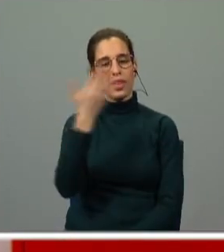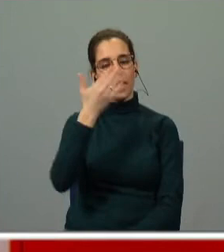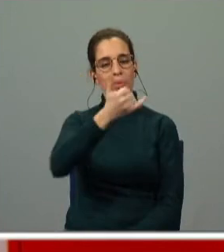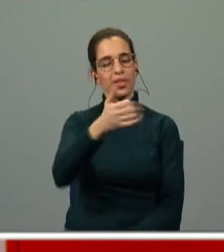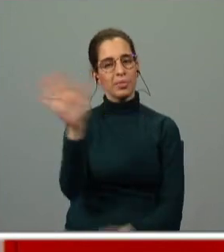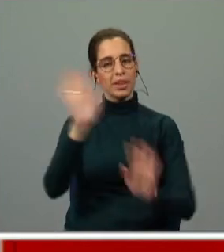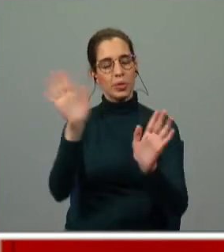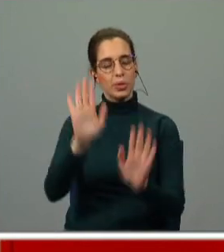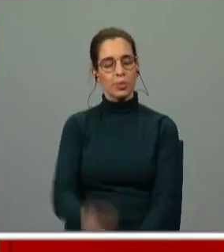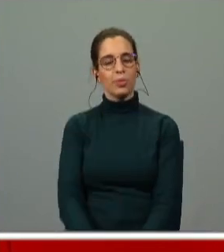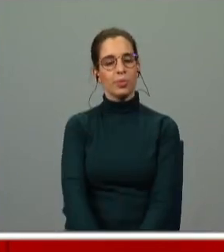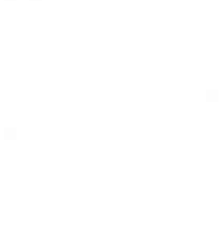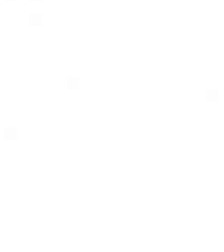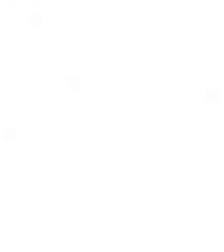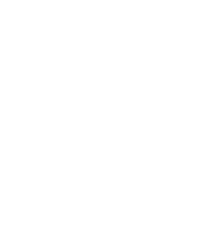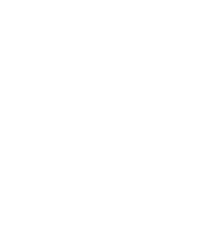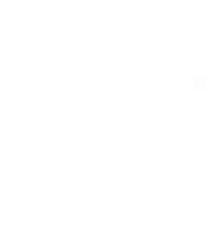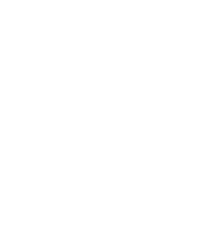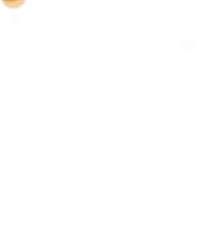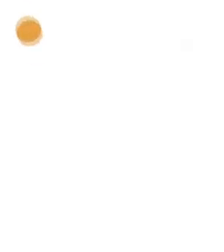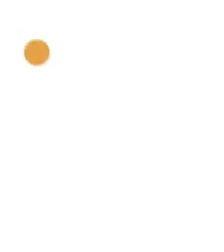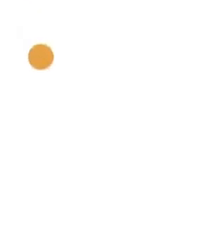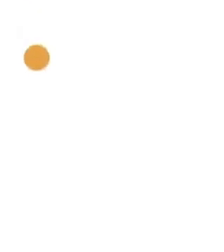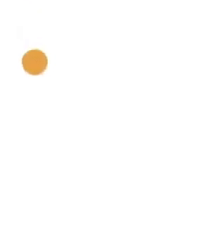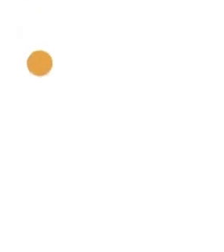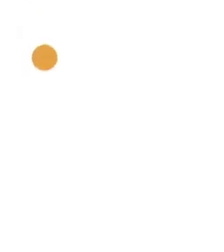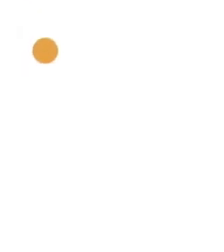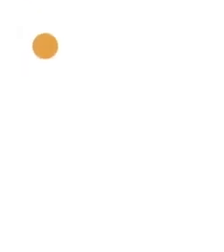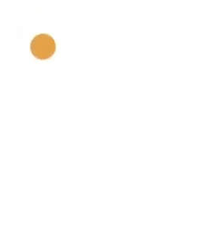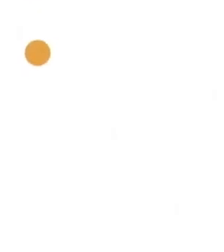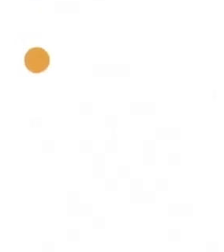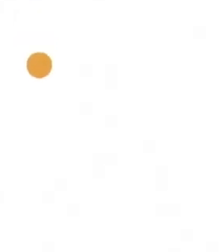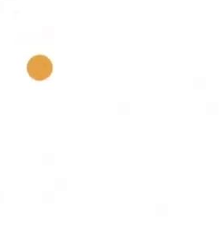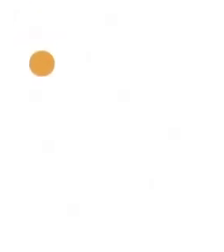até lá Tchau Tchau Tchau Tchau